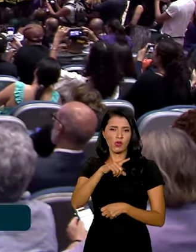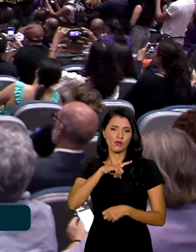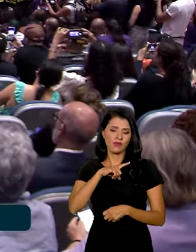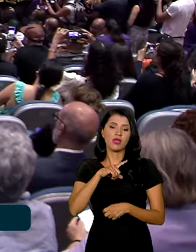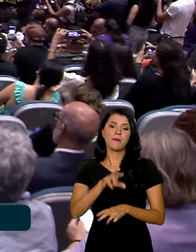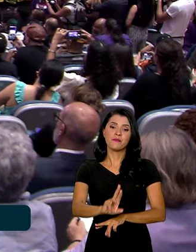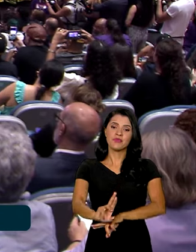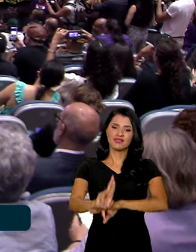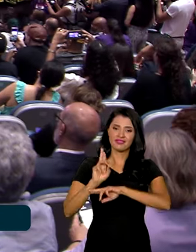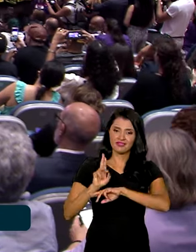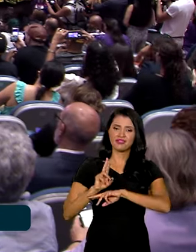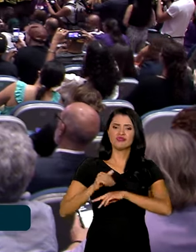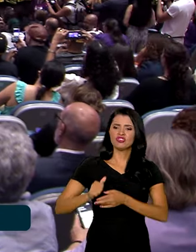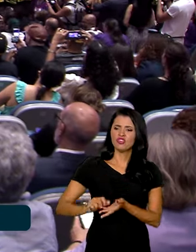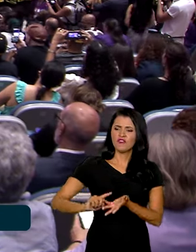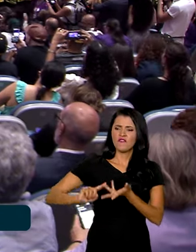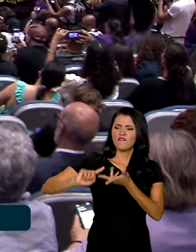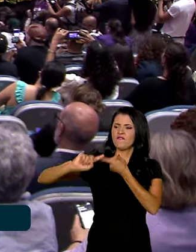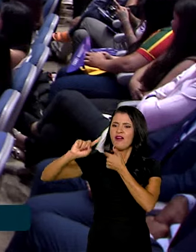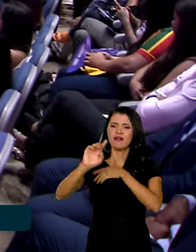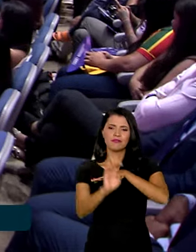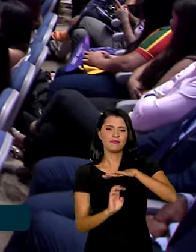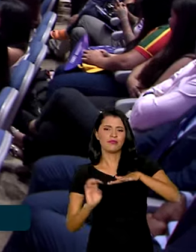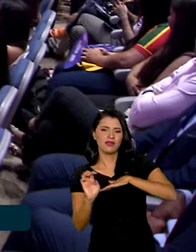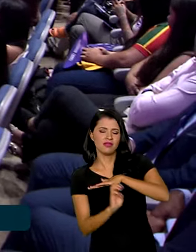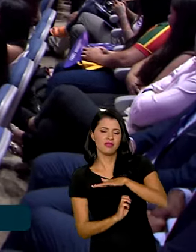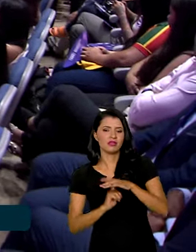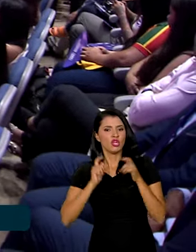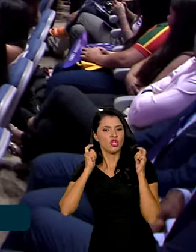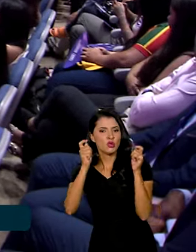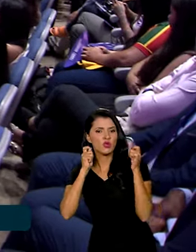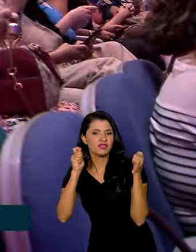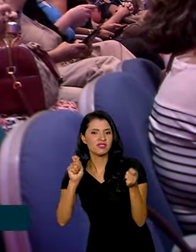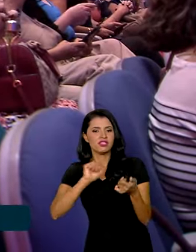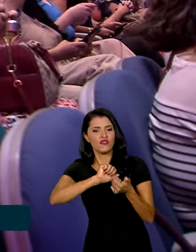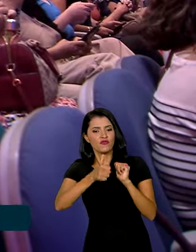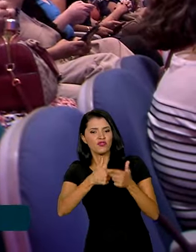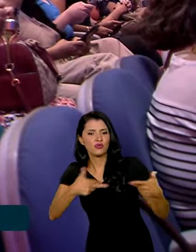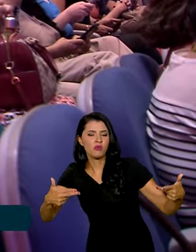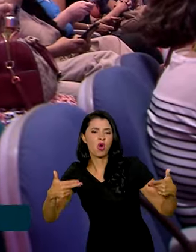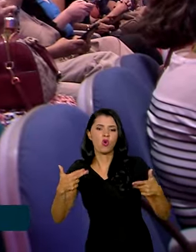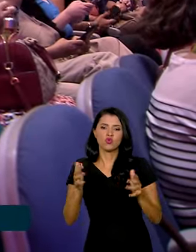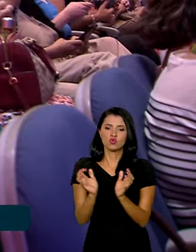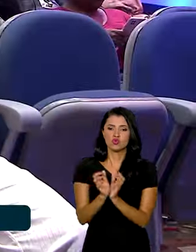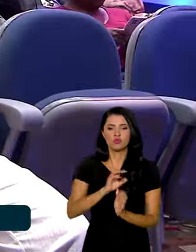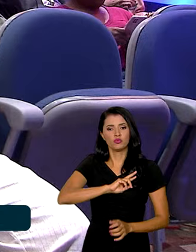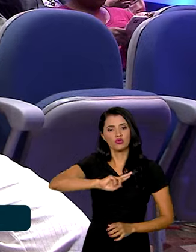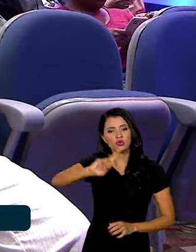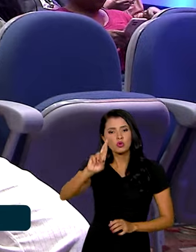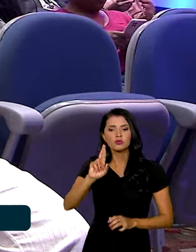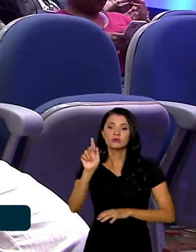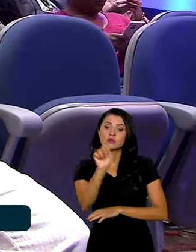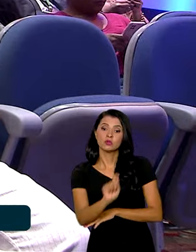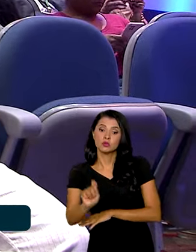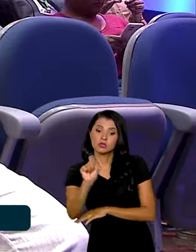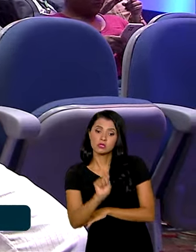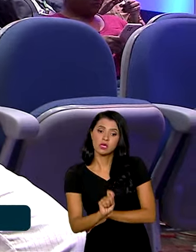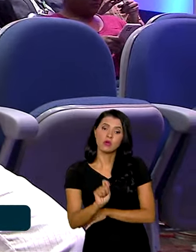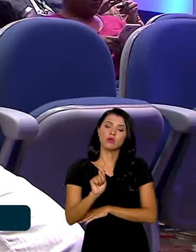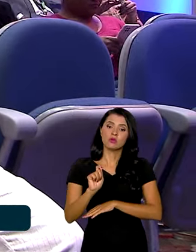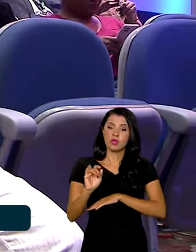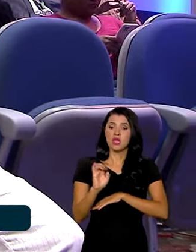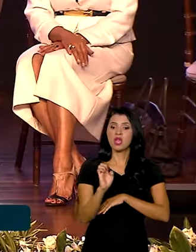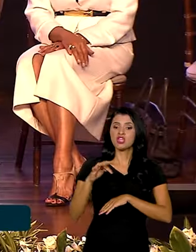representantes de dezenas de empresas, torcidas de futebol, grupos religiosos, associações e